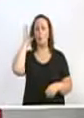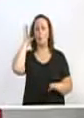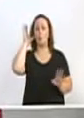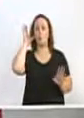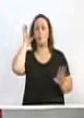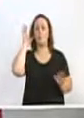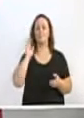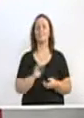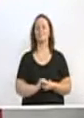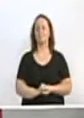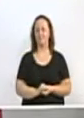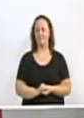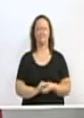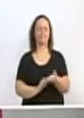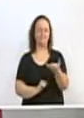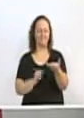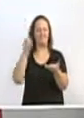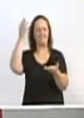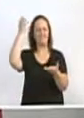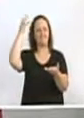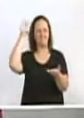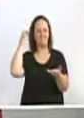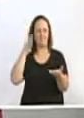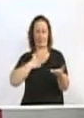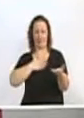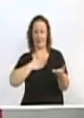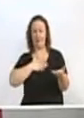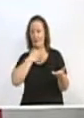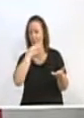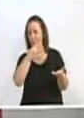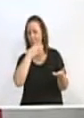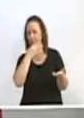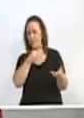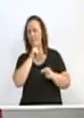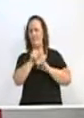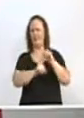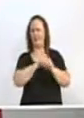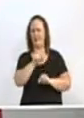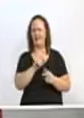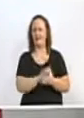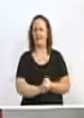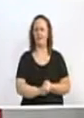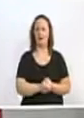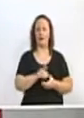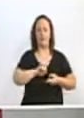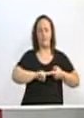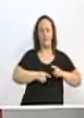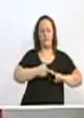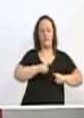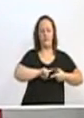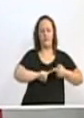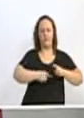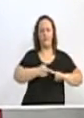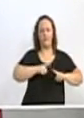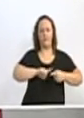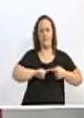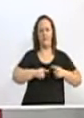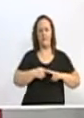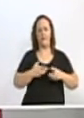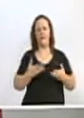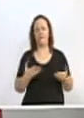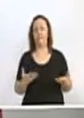Aí há de concluir, vereador Ivanates, na minha opinião, uma grande negociata, mas uma grande